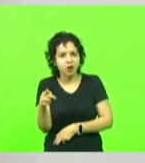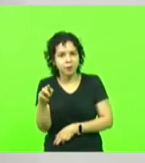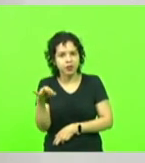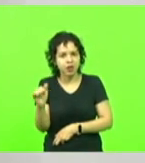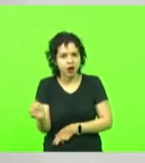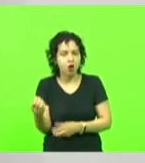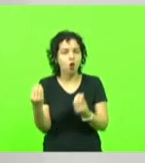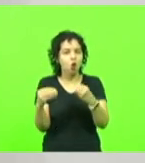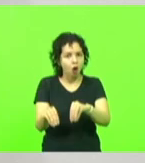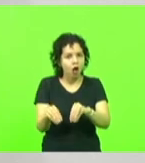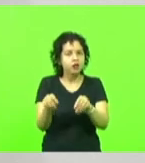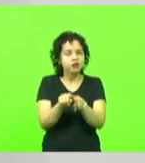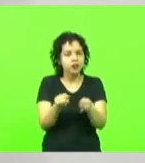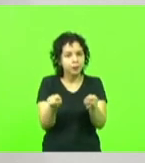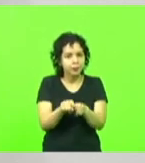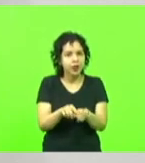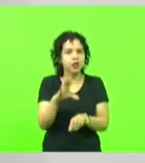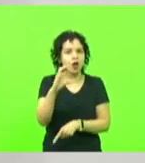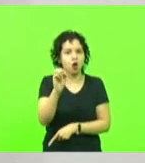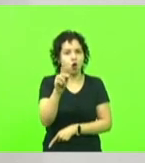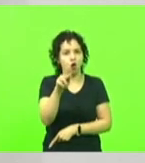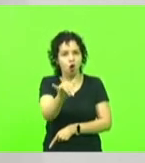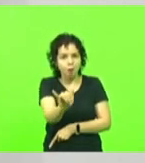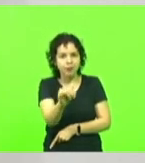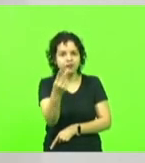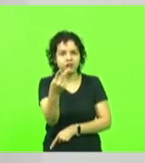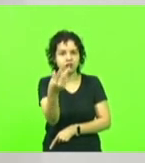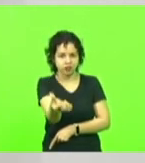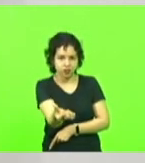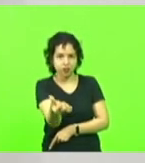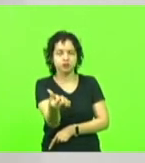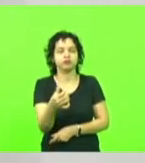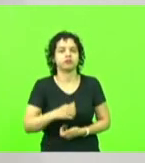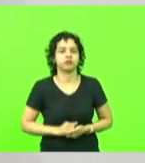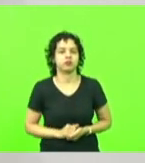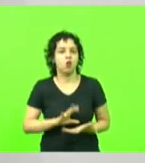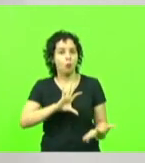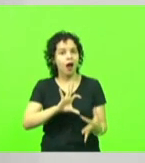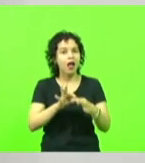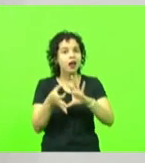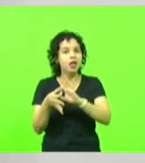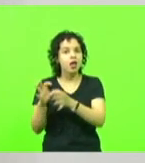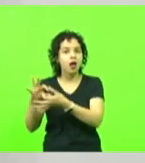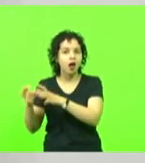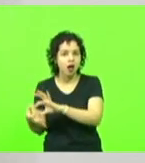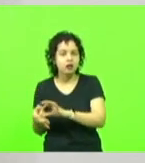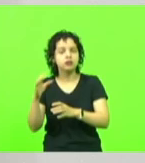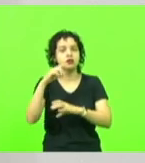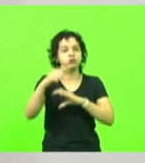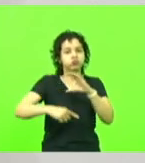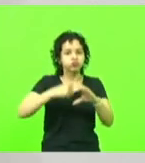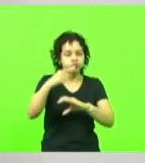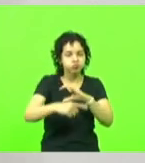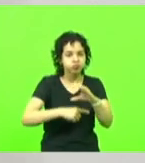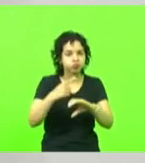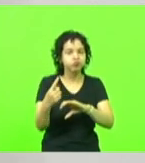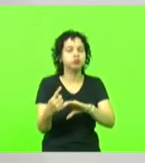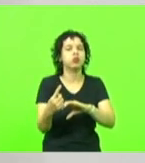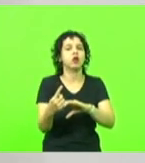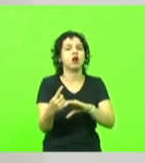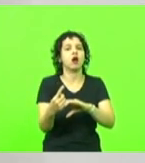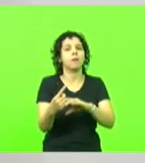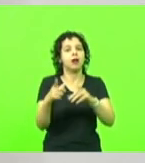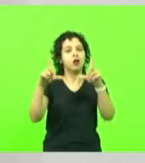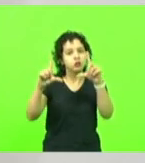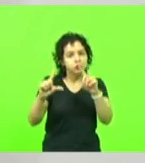na COP26 foi firmado. Uma aliança internacional foi formalizada para eliminar progressivamente o carvão das